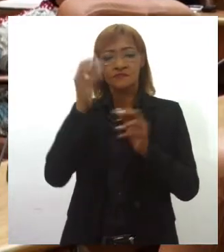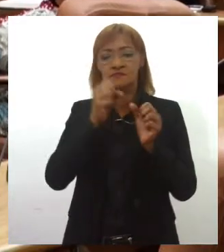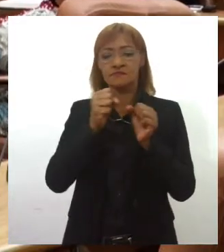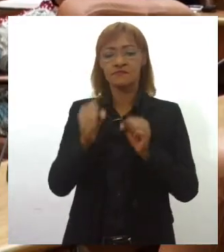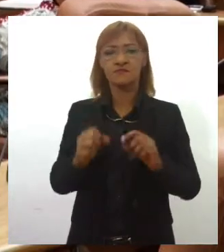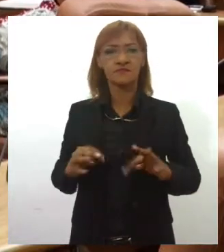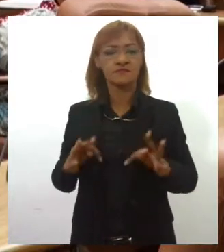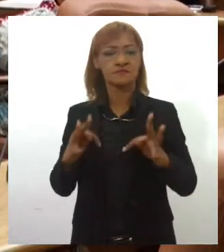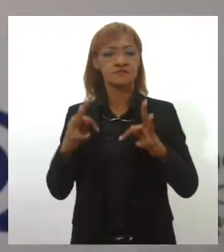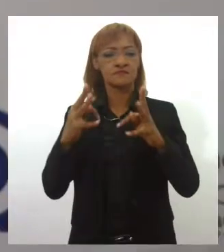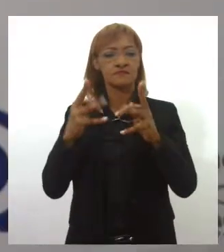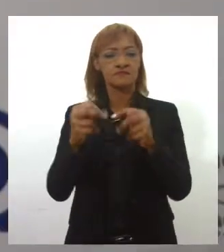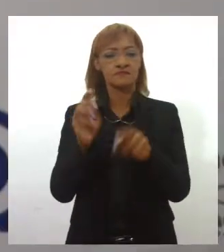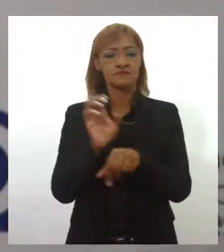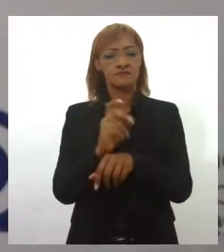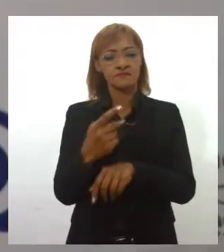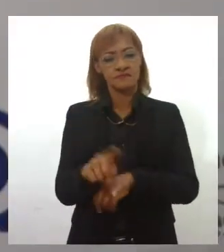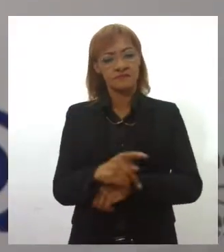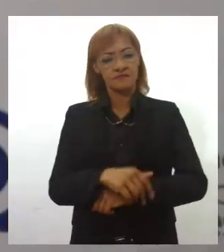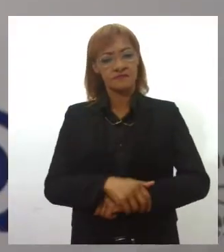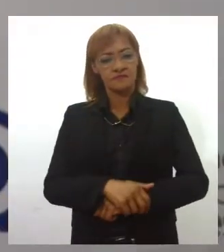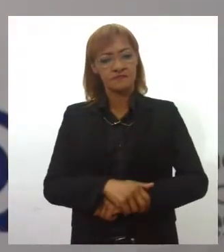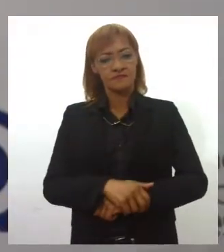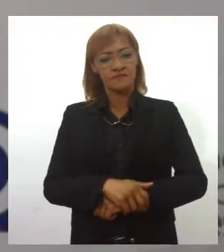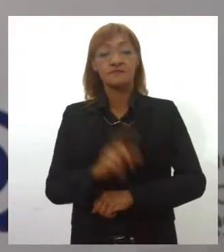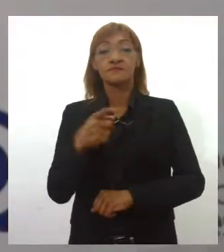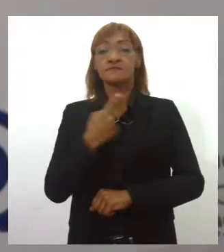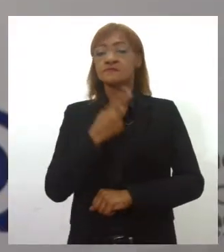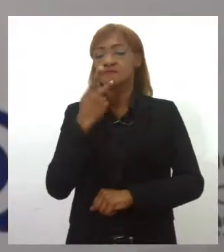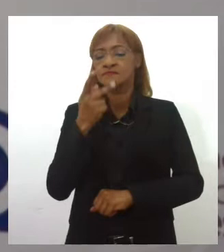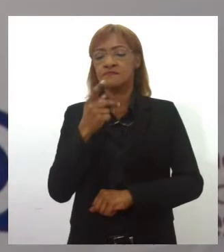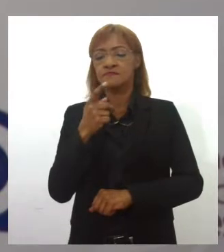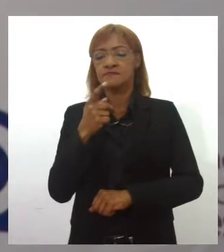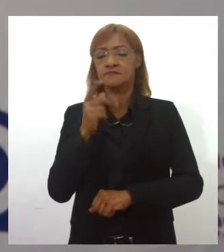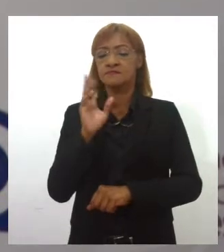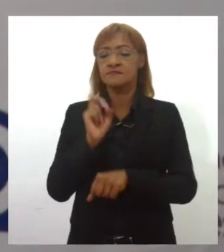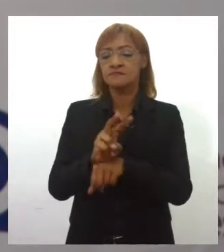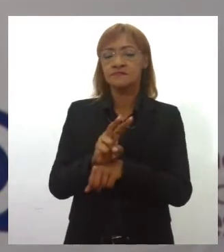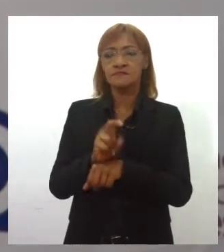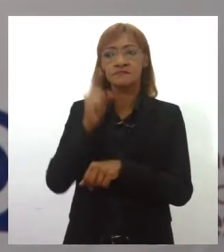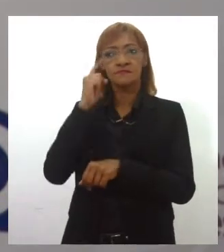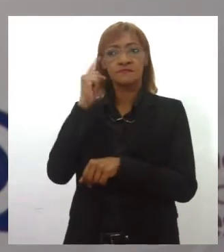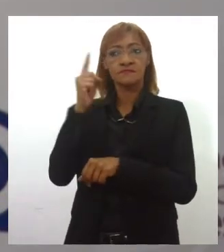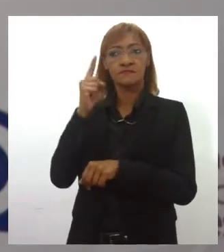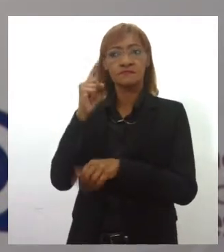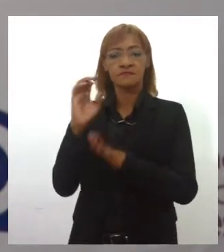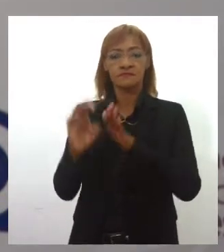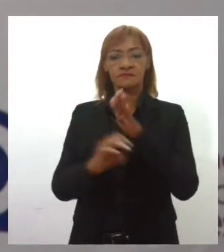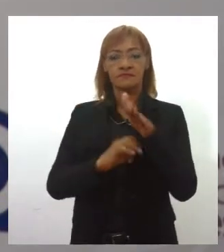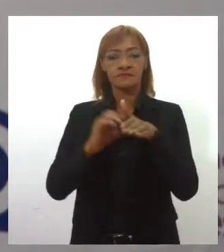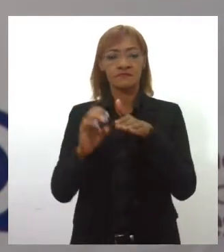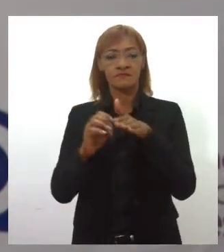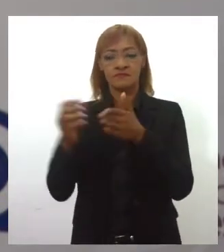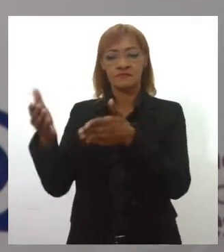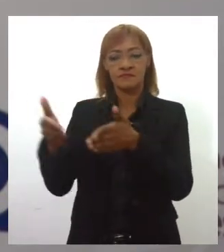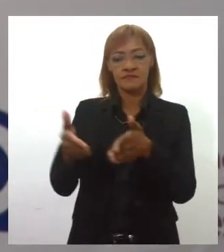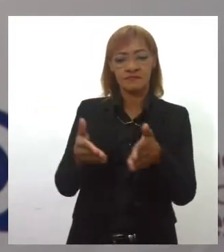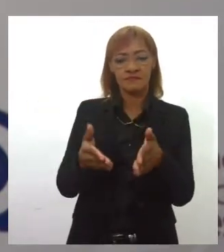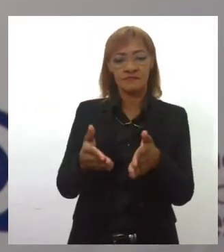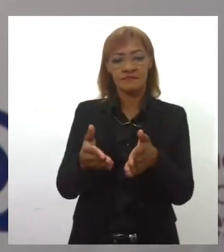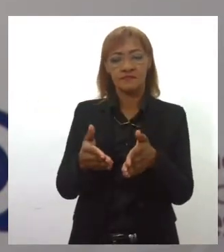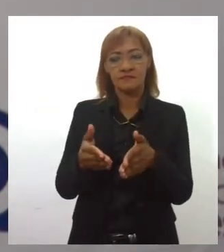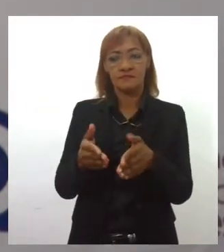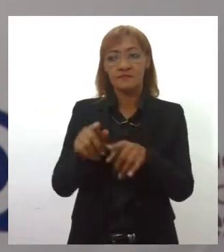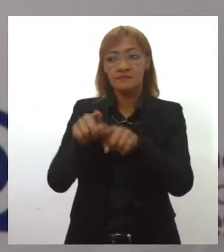cadeias produtivas do Estado. Quando a gente fala de geração de emprego, a primeira ideia é trazer grandes empresas. Essas